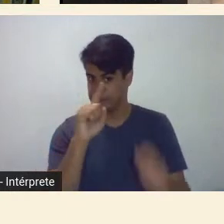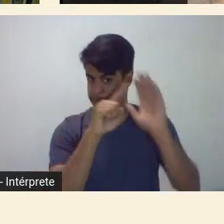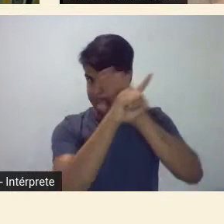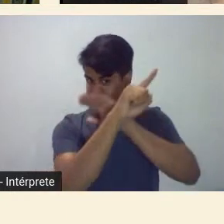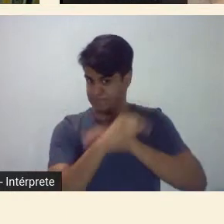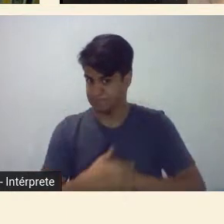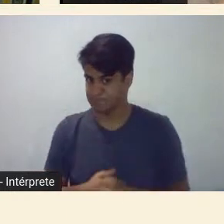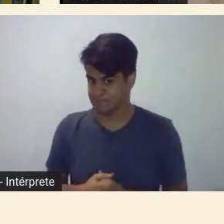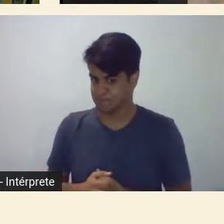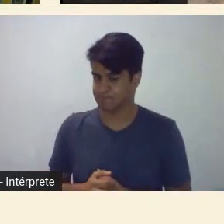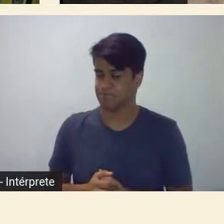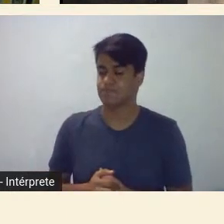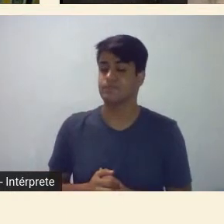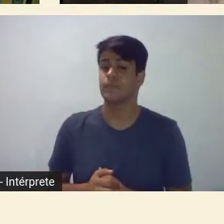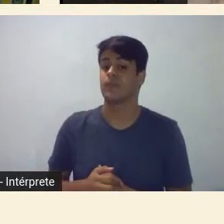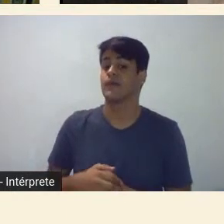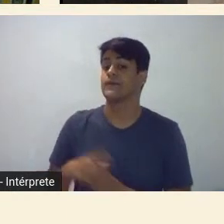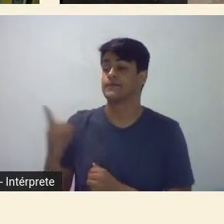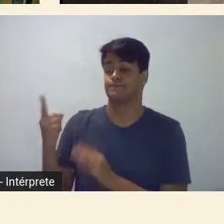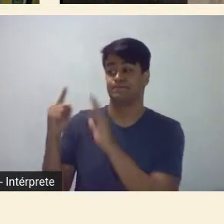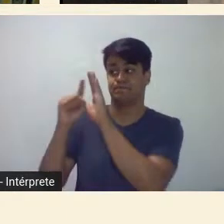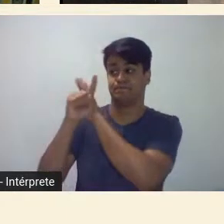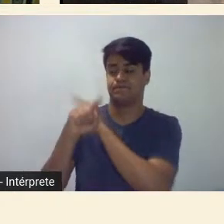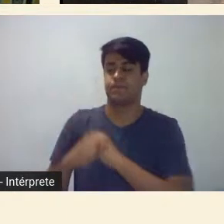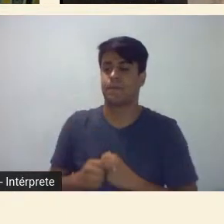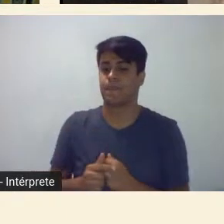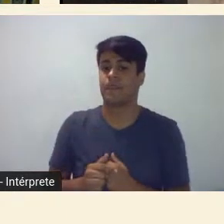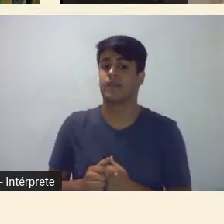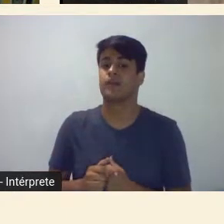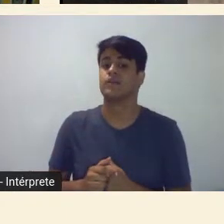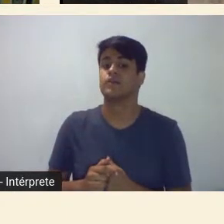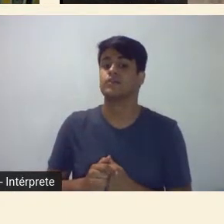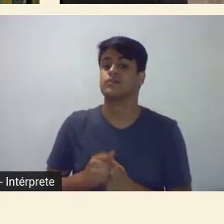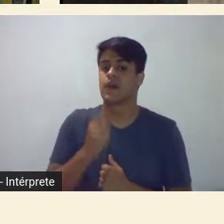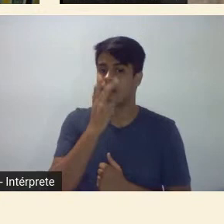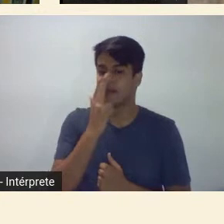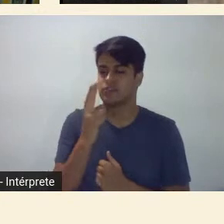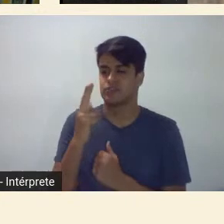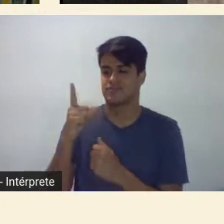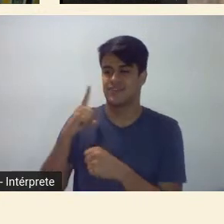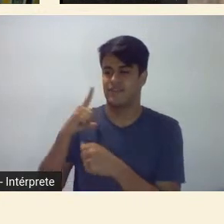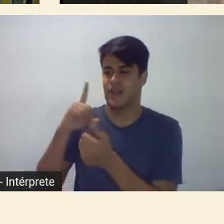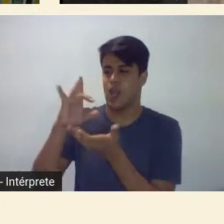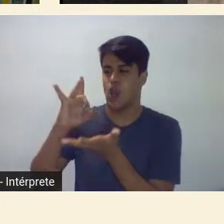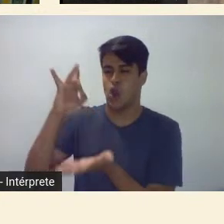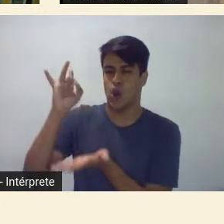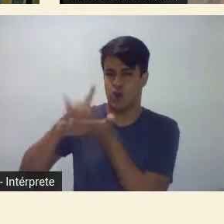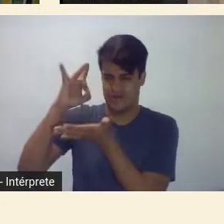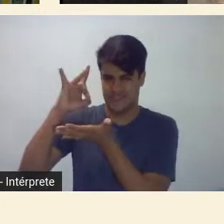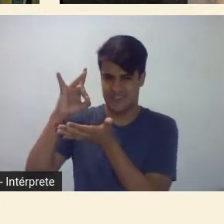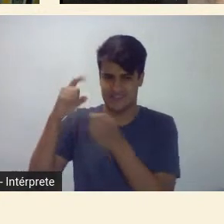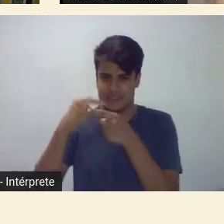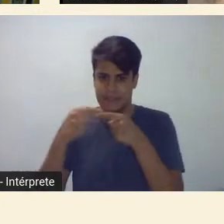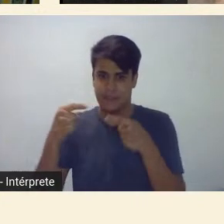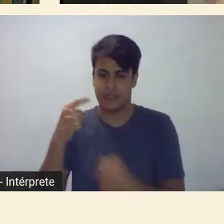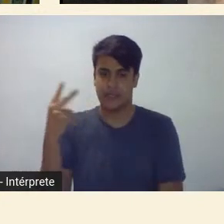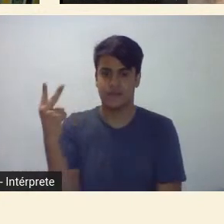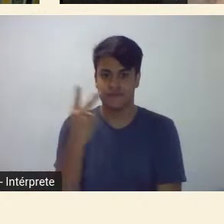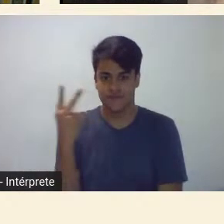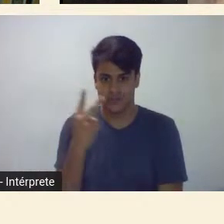Fred o Denilson pergunta em que medida a oficialização da semana de 22 feita em seu